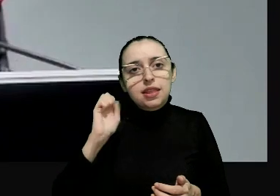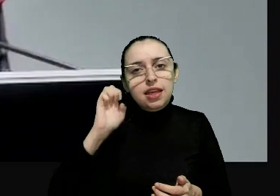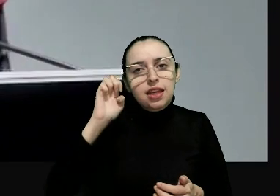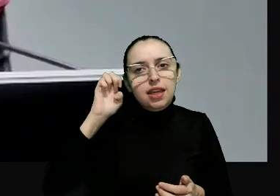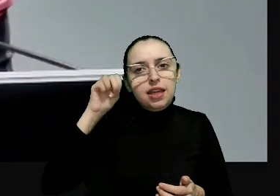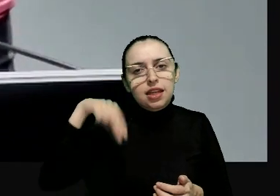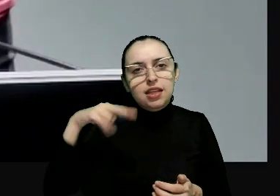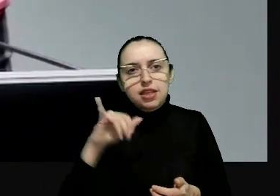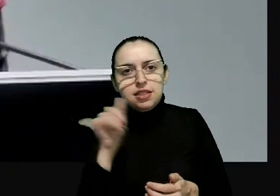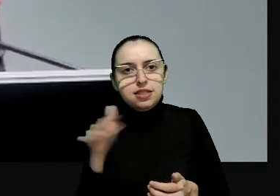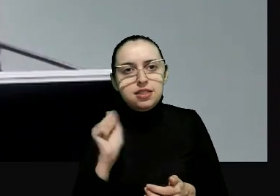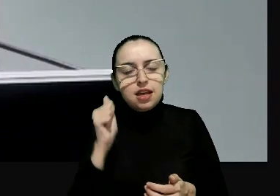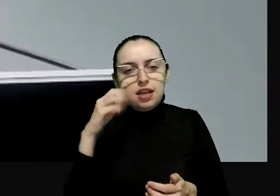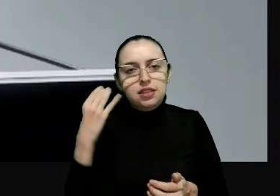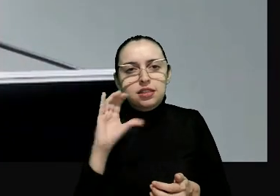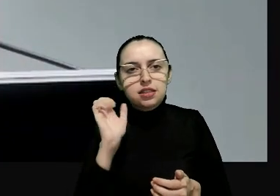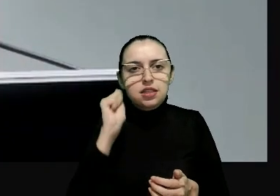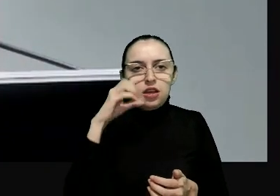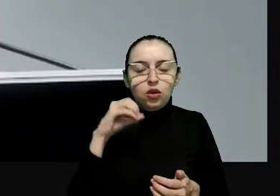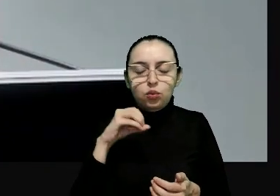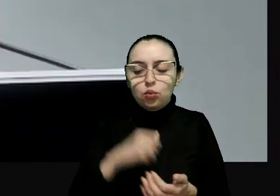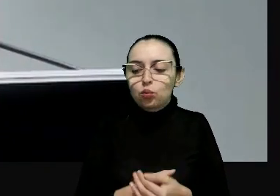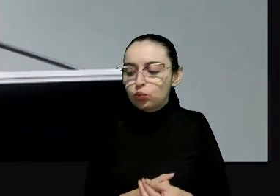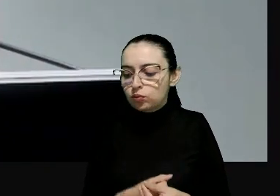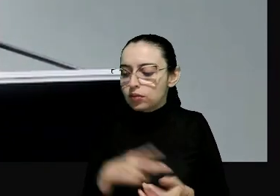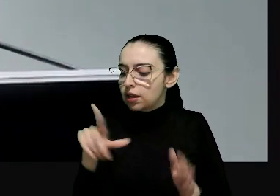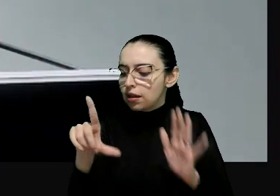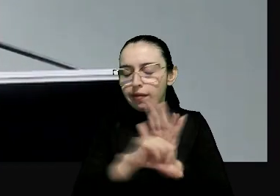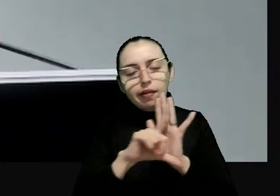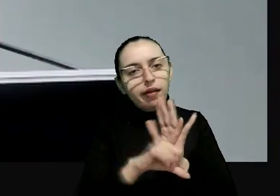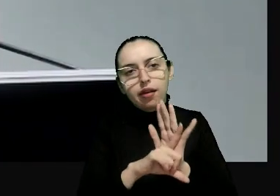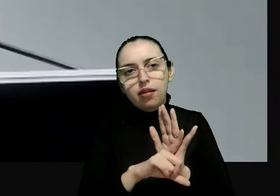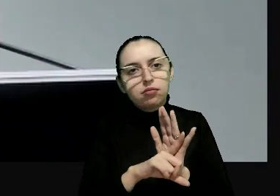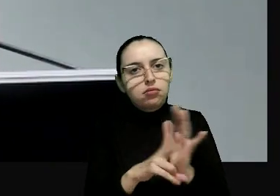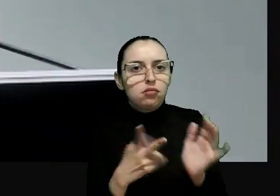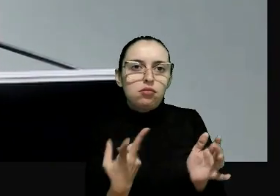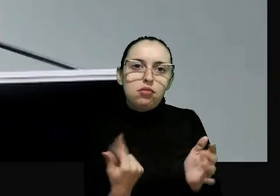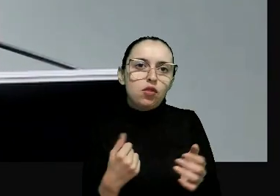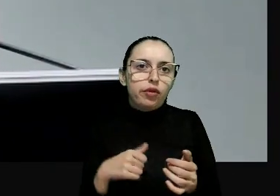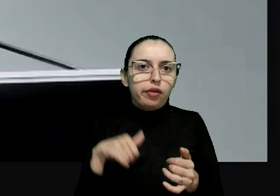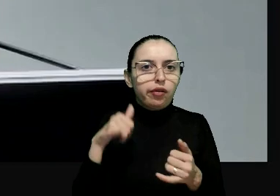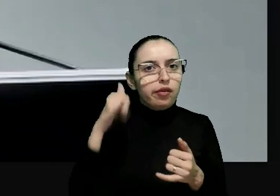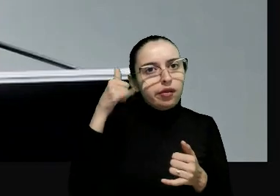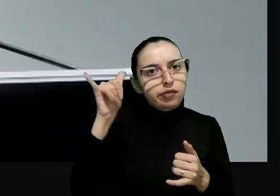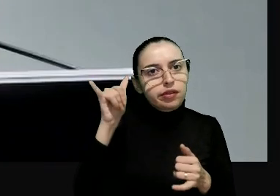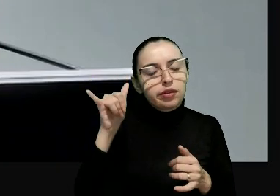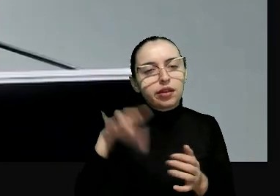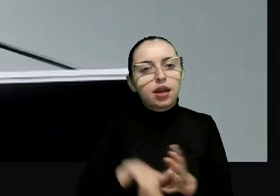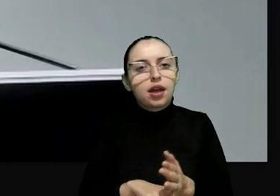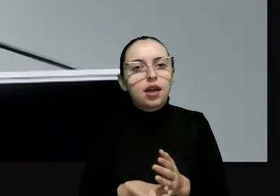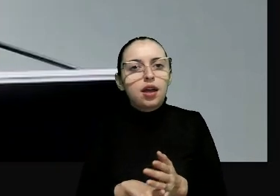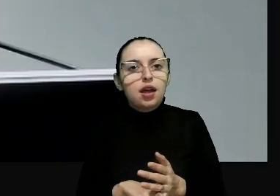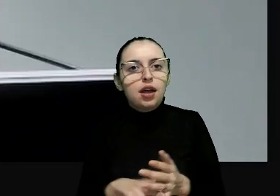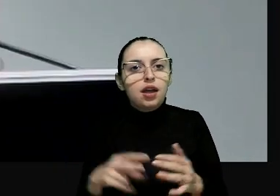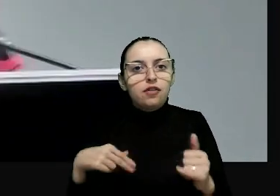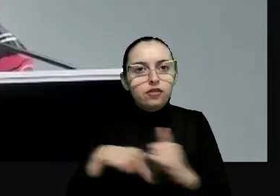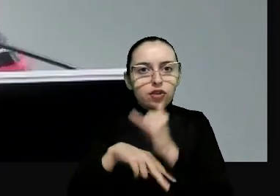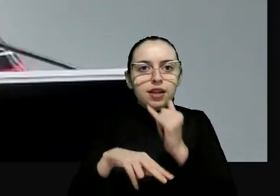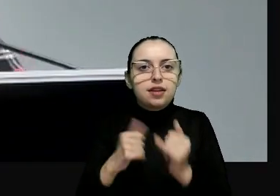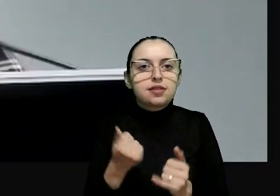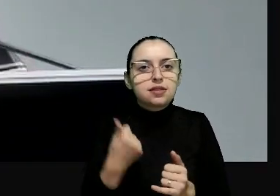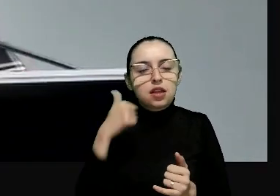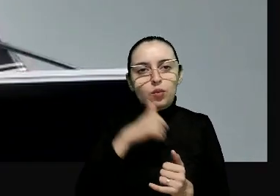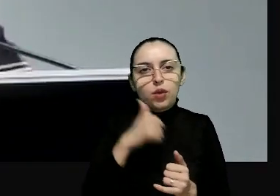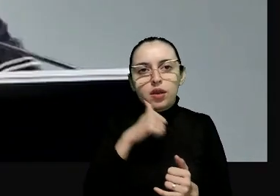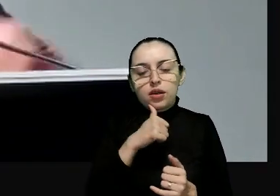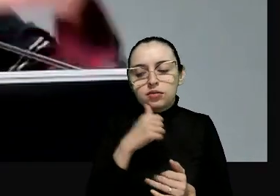além disso, é fundamental o combate à impunidade. Não há lei no Brasil para prevenir a violência contra a mulher, não havia. Brasil, faça a lição